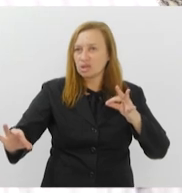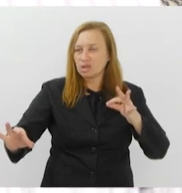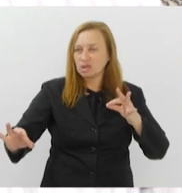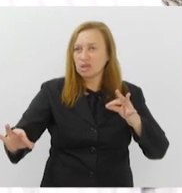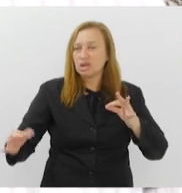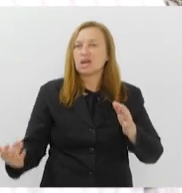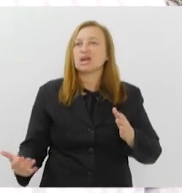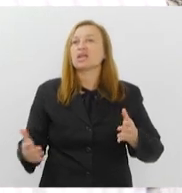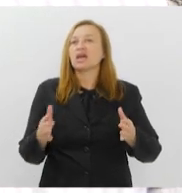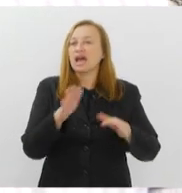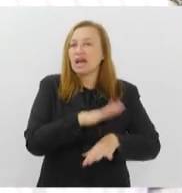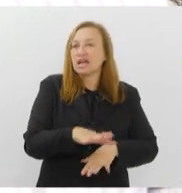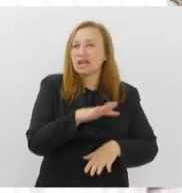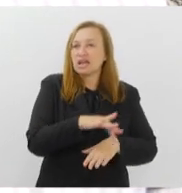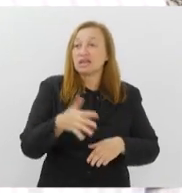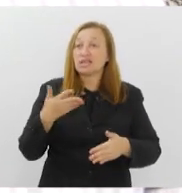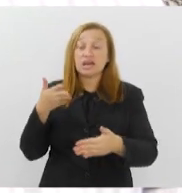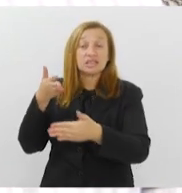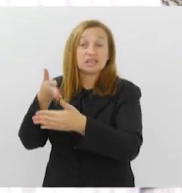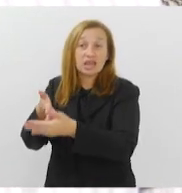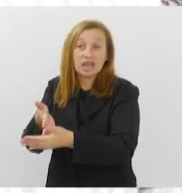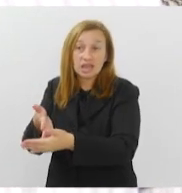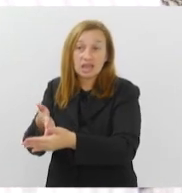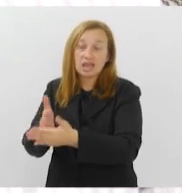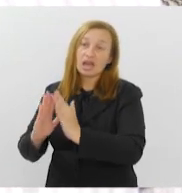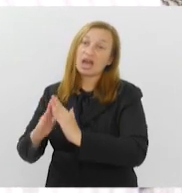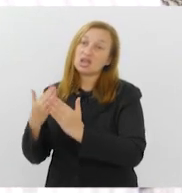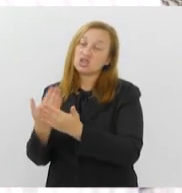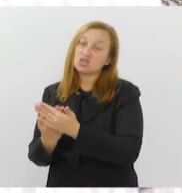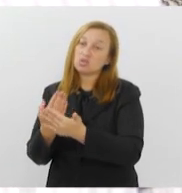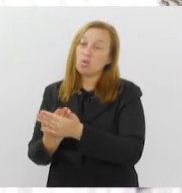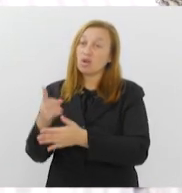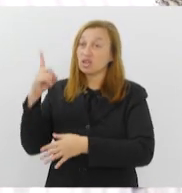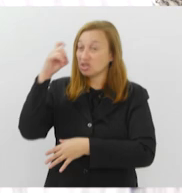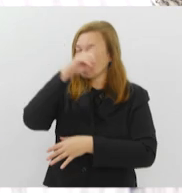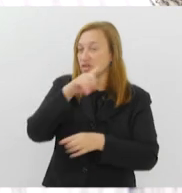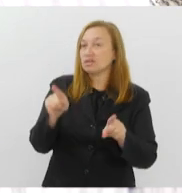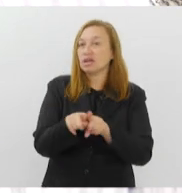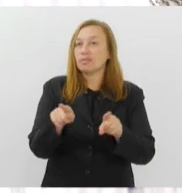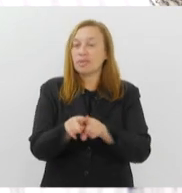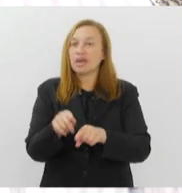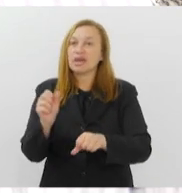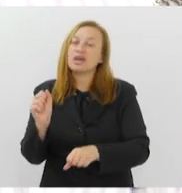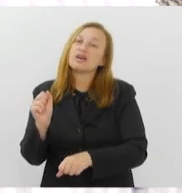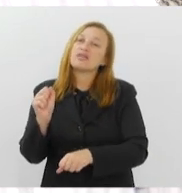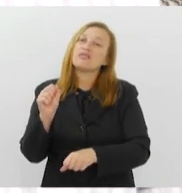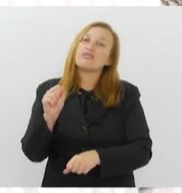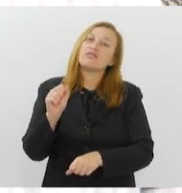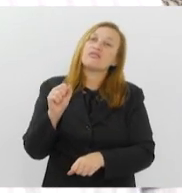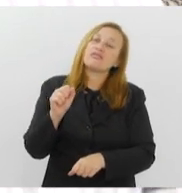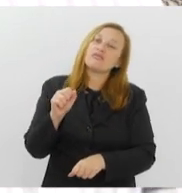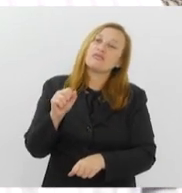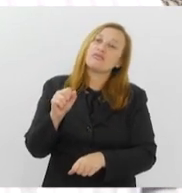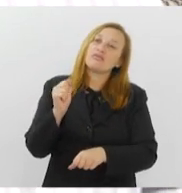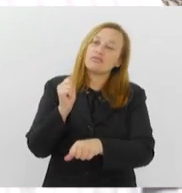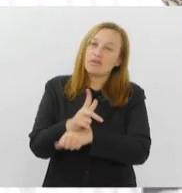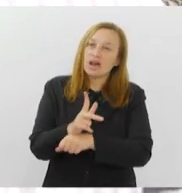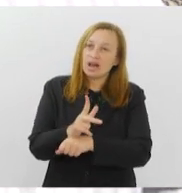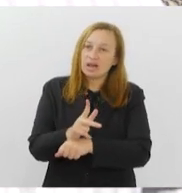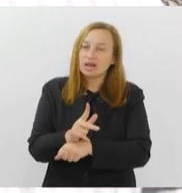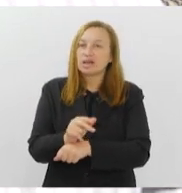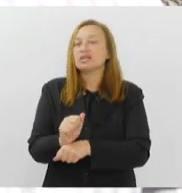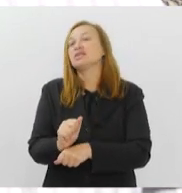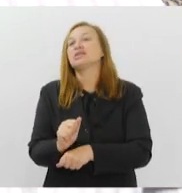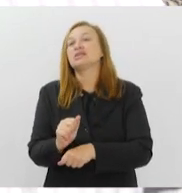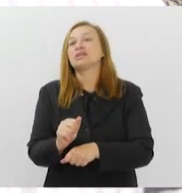escola muitas vezes é um impedimento. Existirem vagas também disponíveis em todas as etapas da educação básica, desde o Fundamental